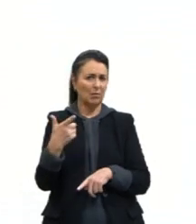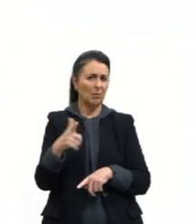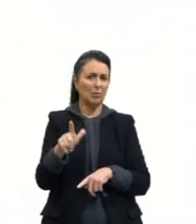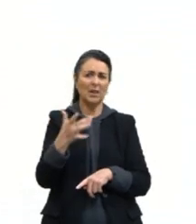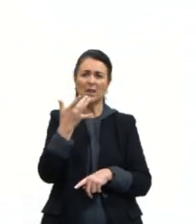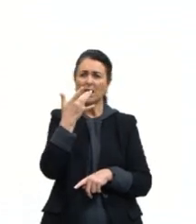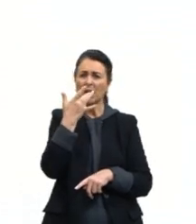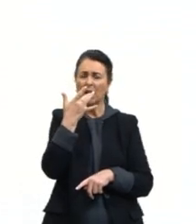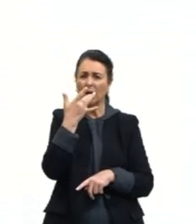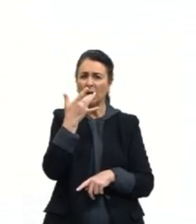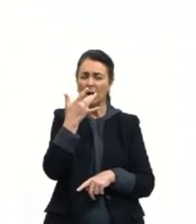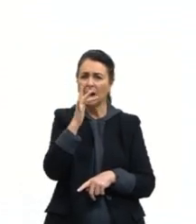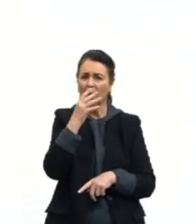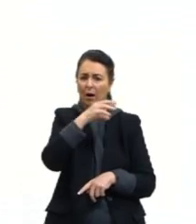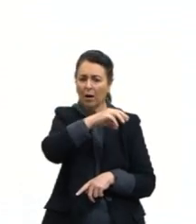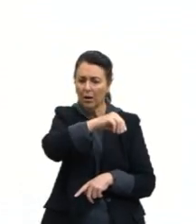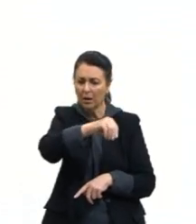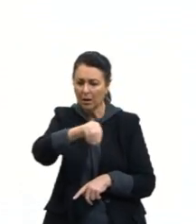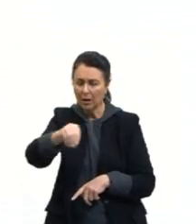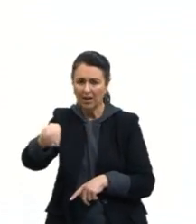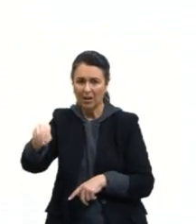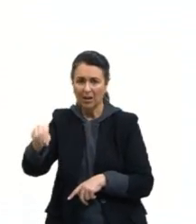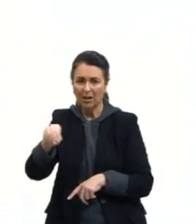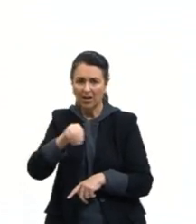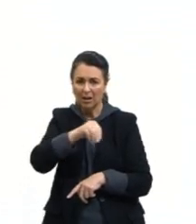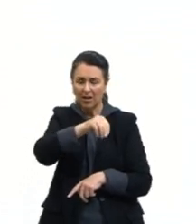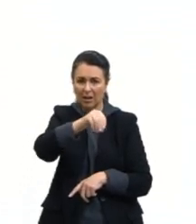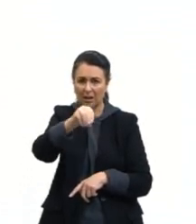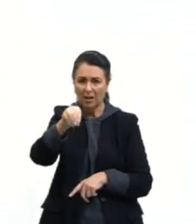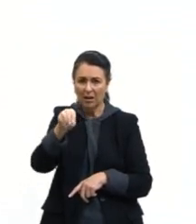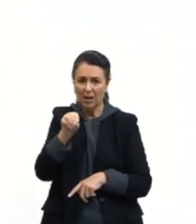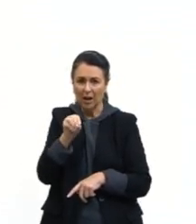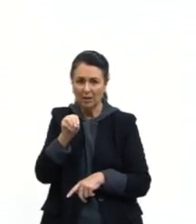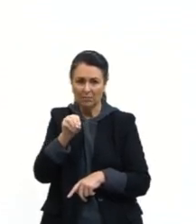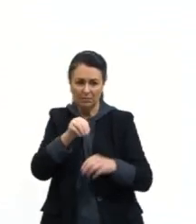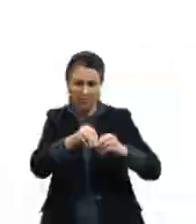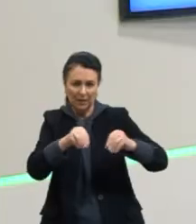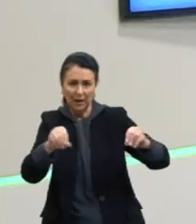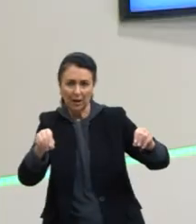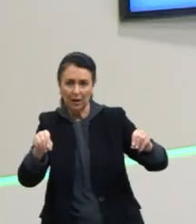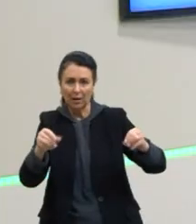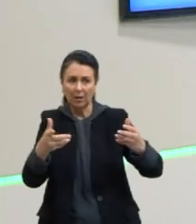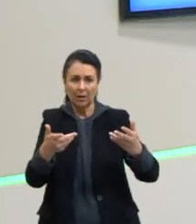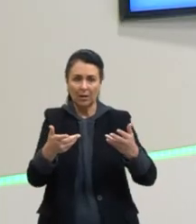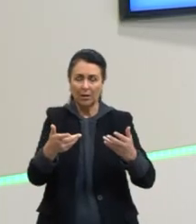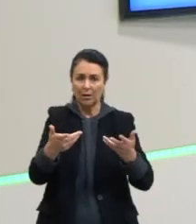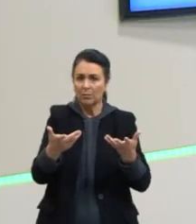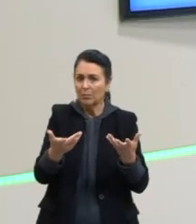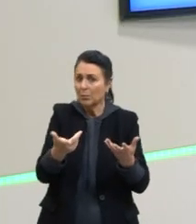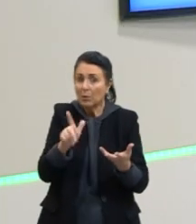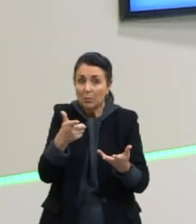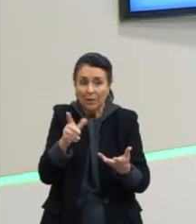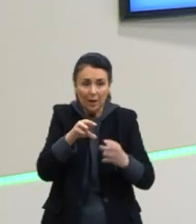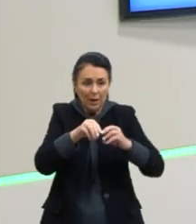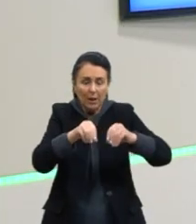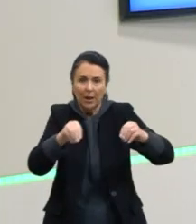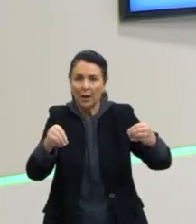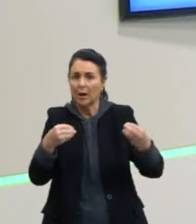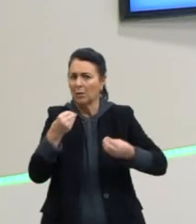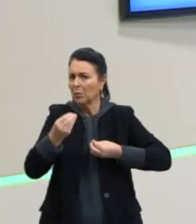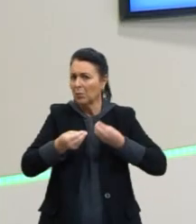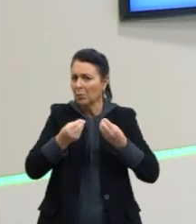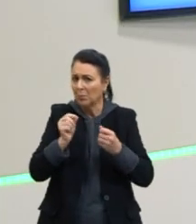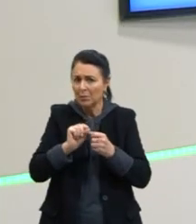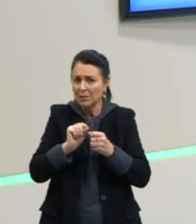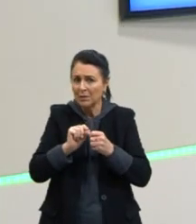minerais vêm da onde? Vêm da terra, do solo. Mas aqui, a hidroponia não tem solo. Então, e